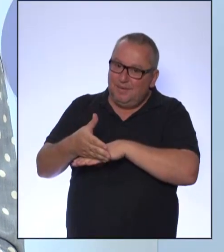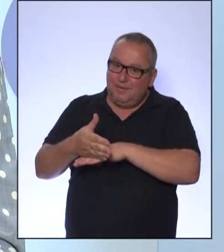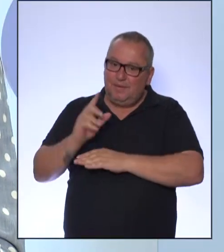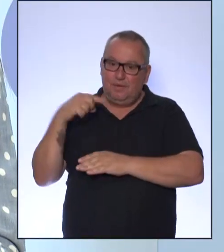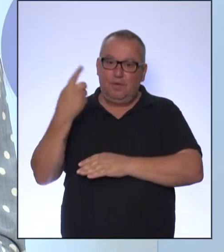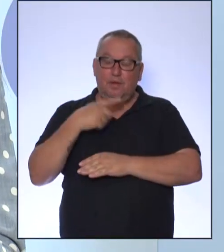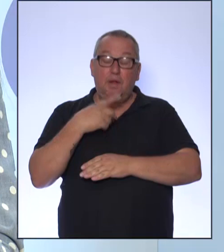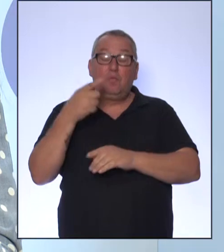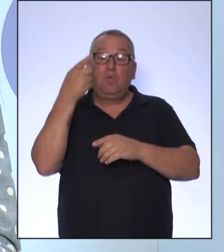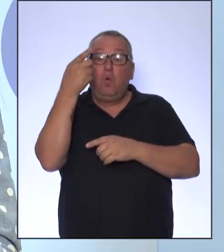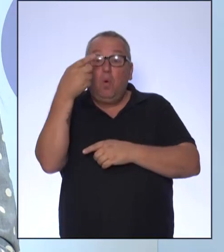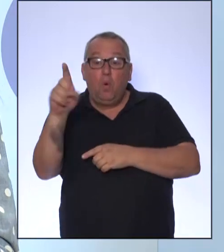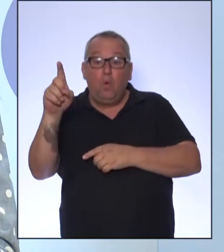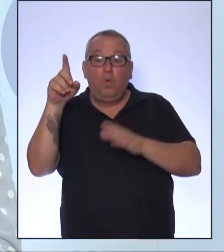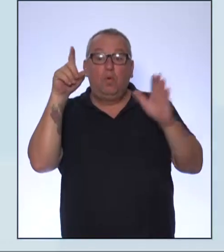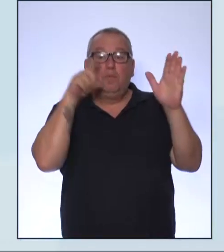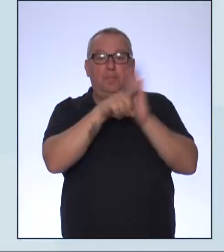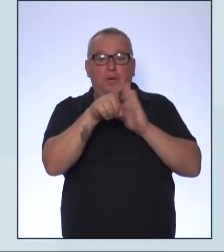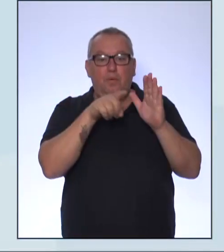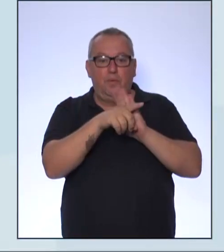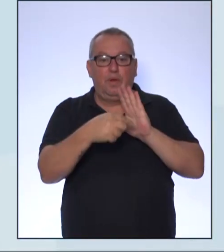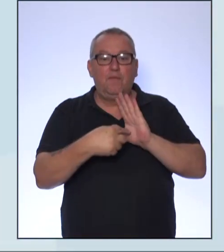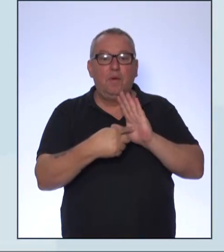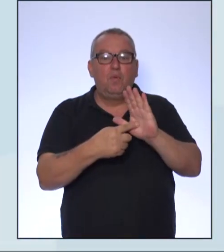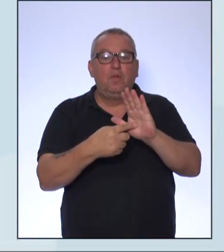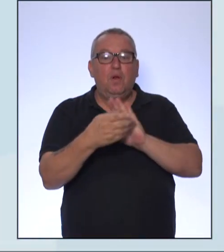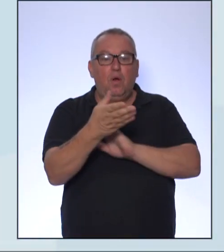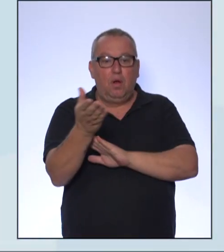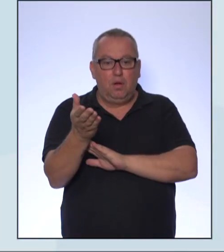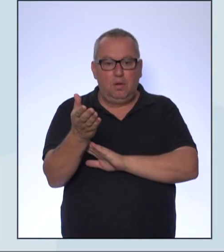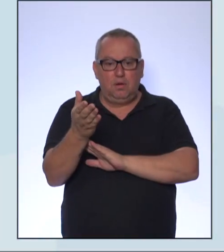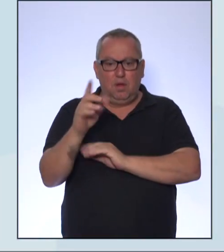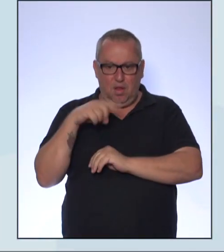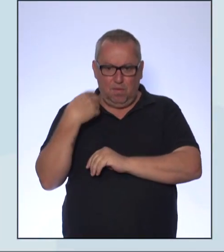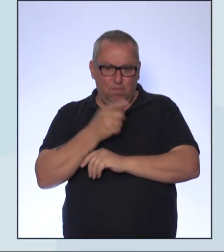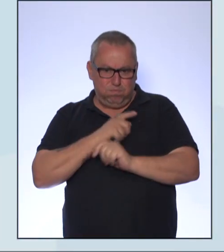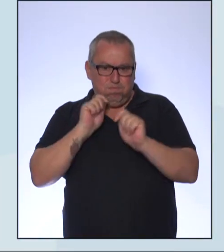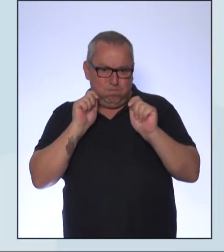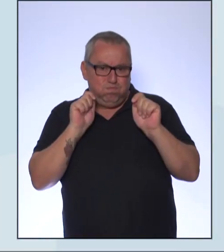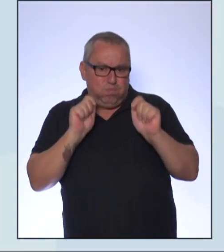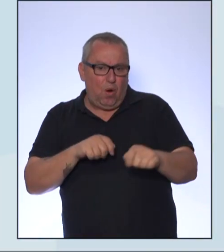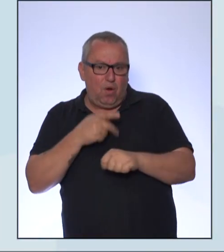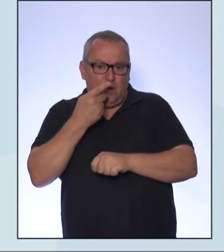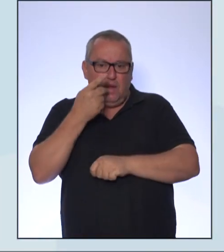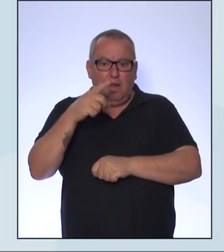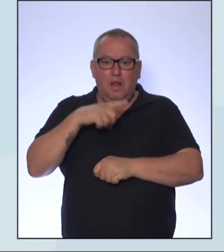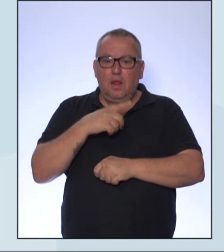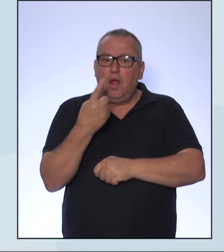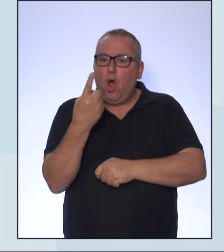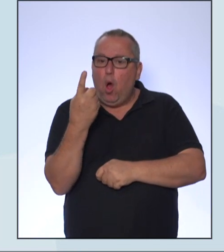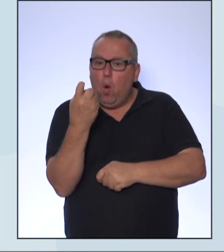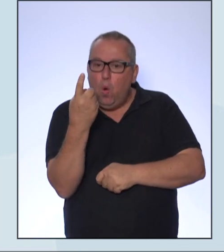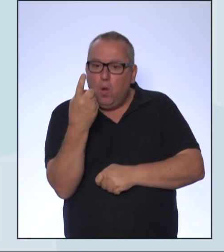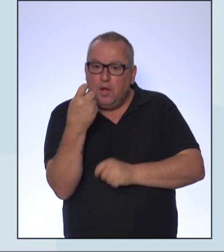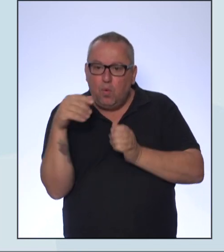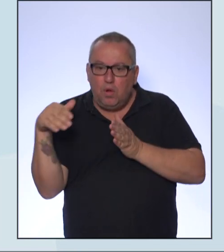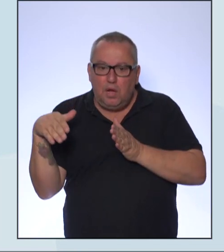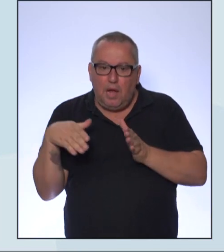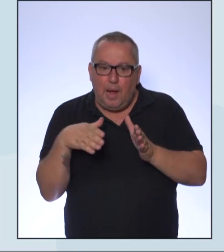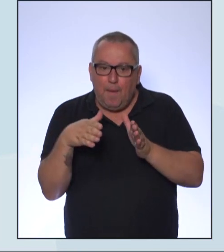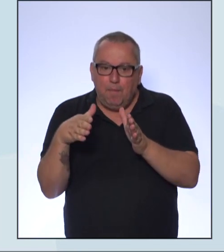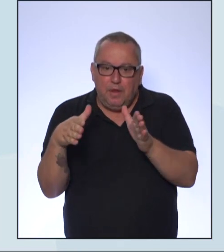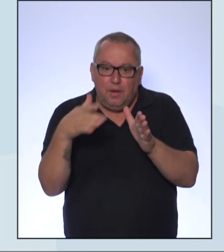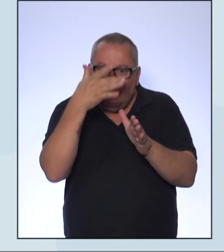nosso último questionamento que vai aparecer aí para vocês na tela. Podemos afirmar que existe uma única rota de